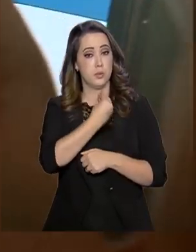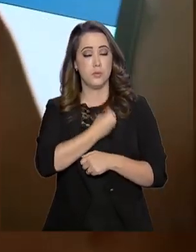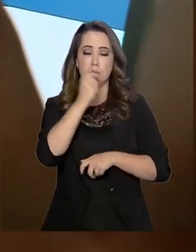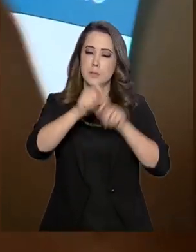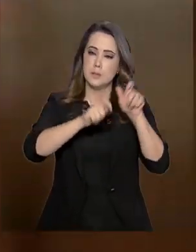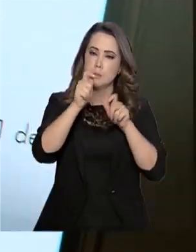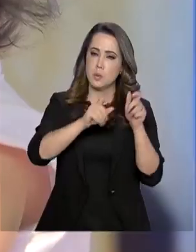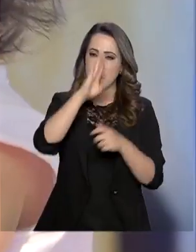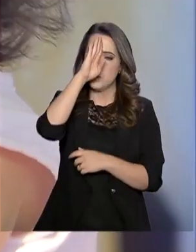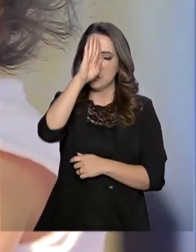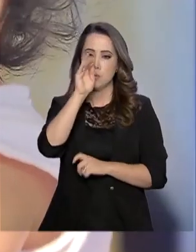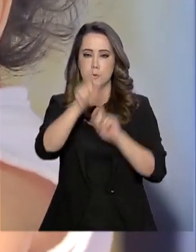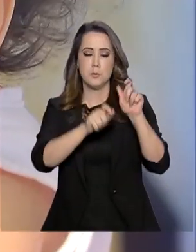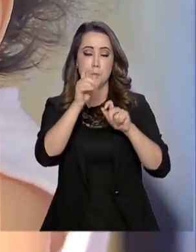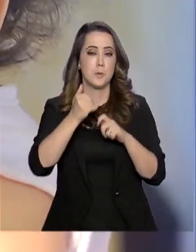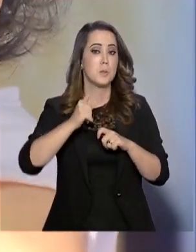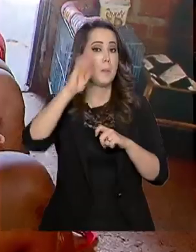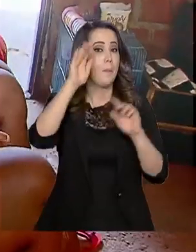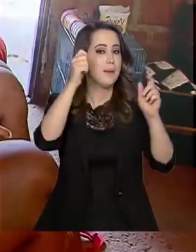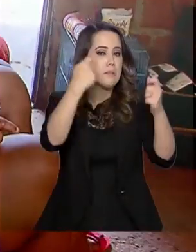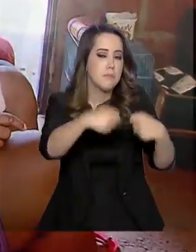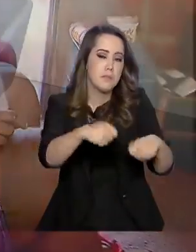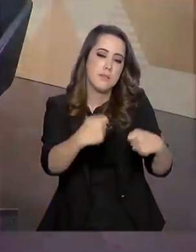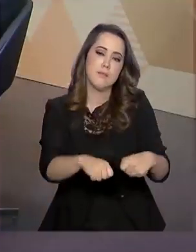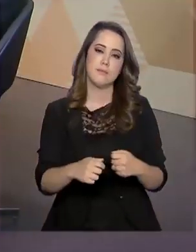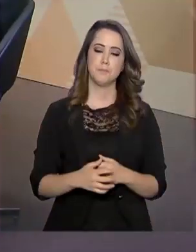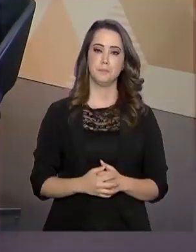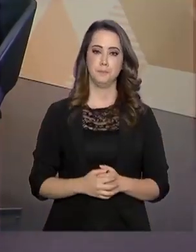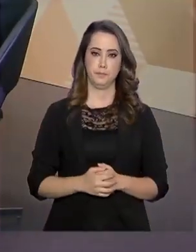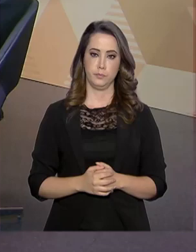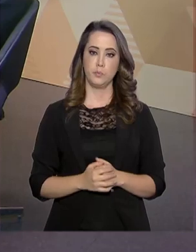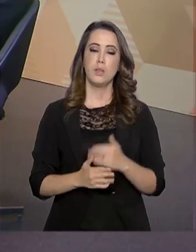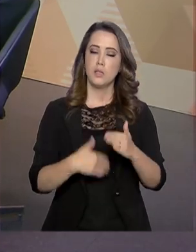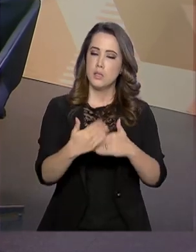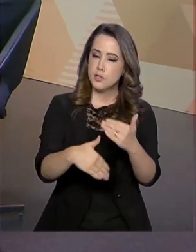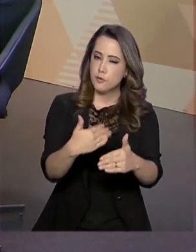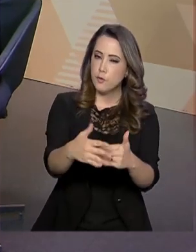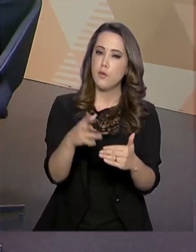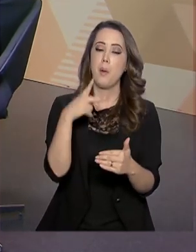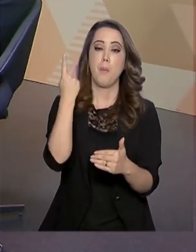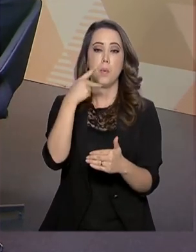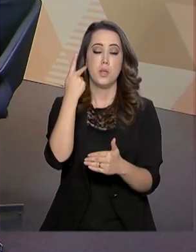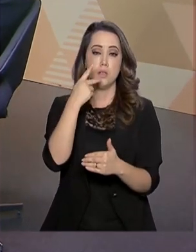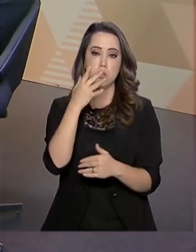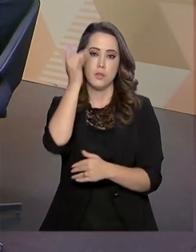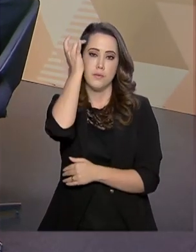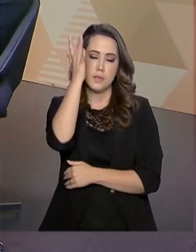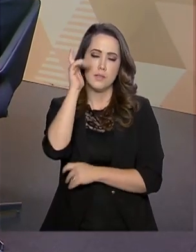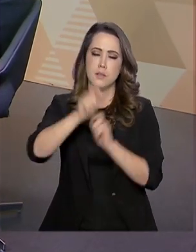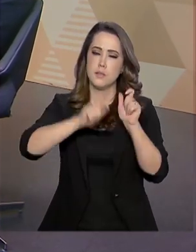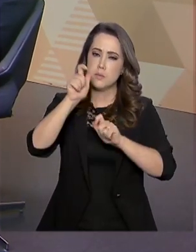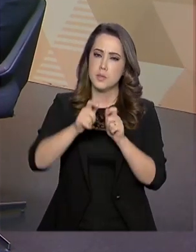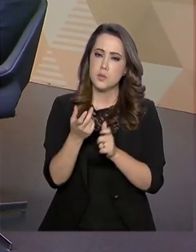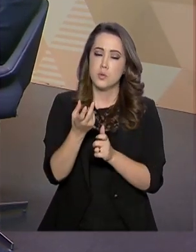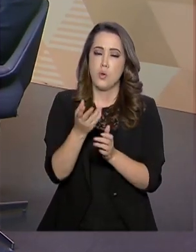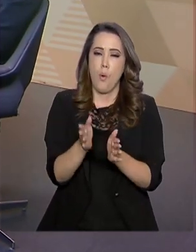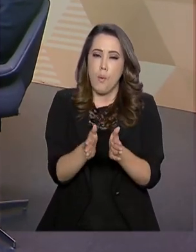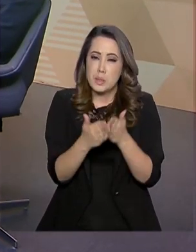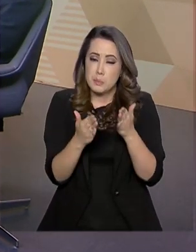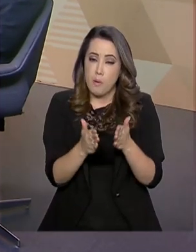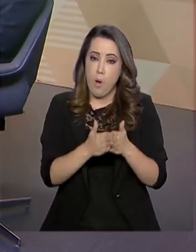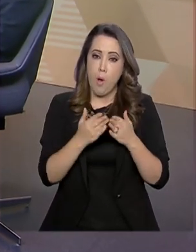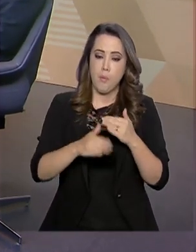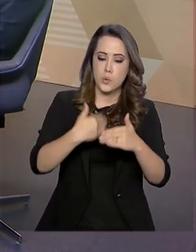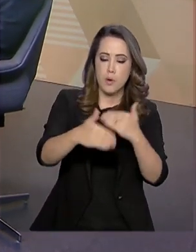entre as pessoas mais carentes. Desenvolver políticas e facilitar aos que têm menos recursos um